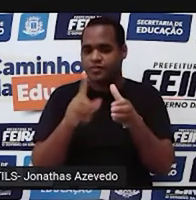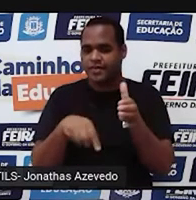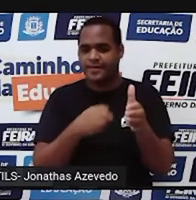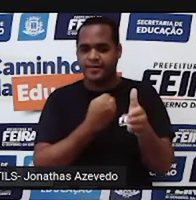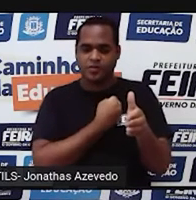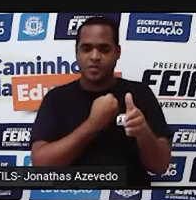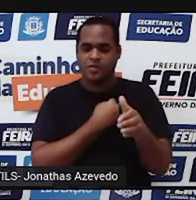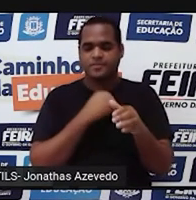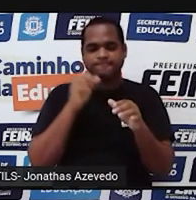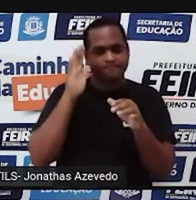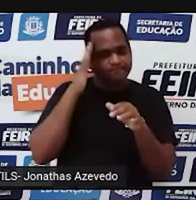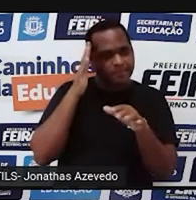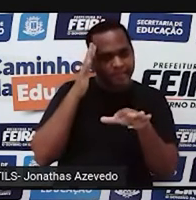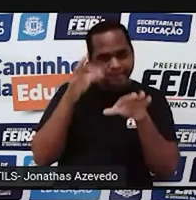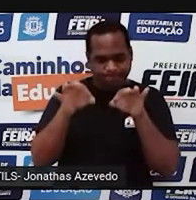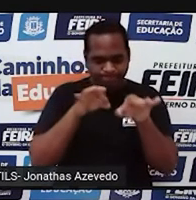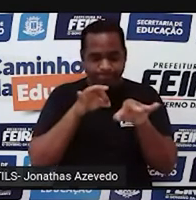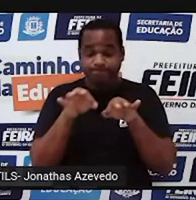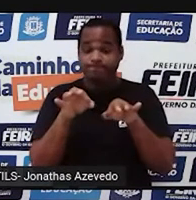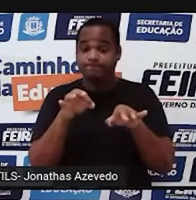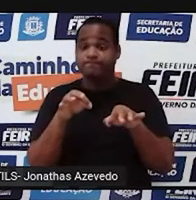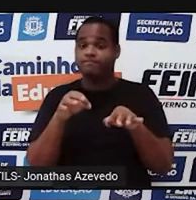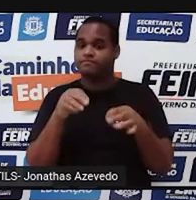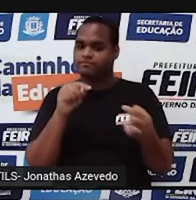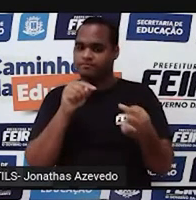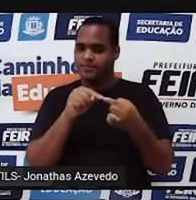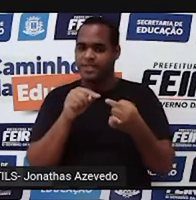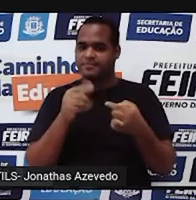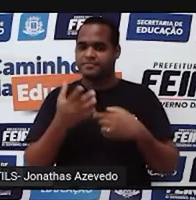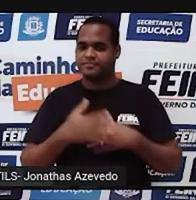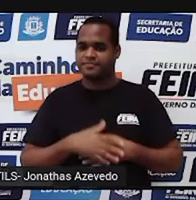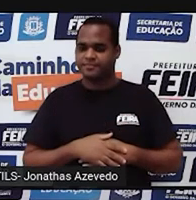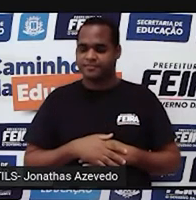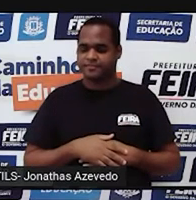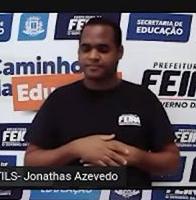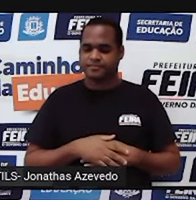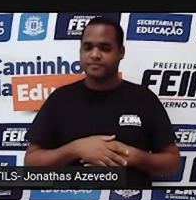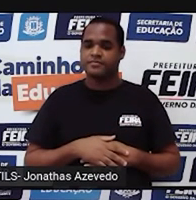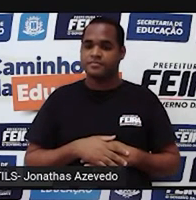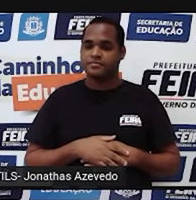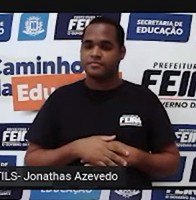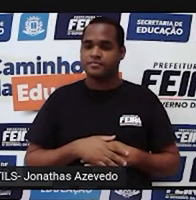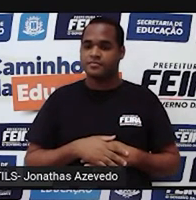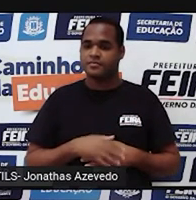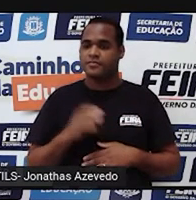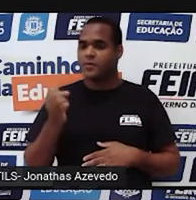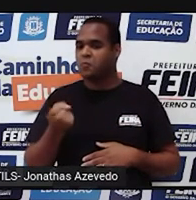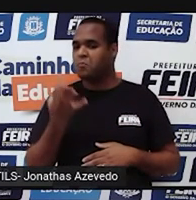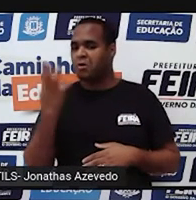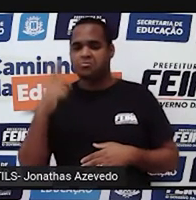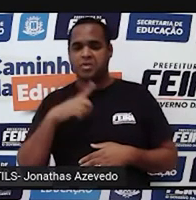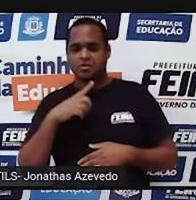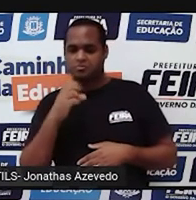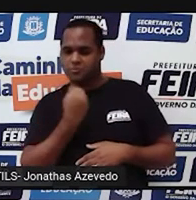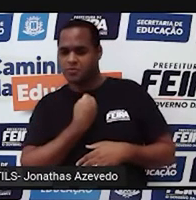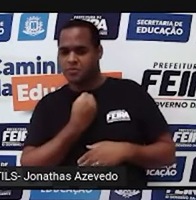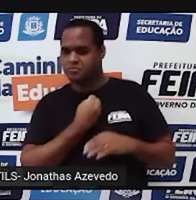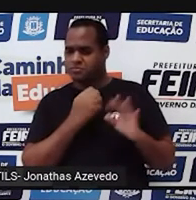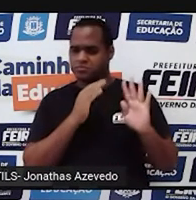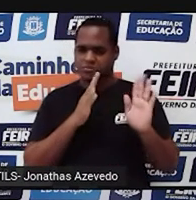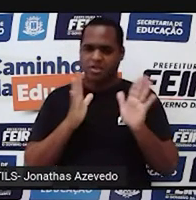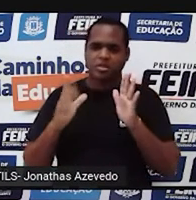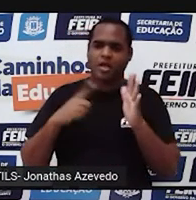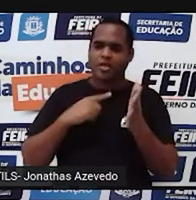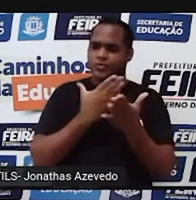dos números racionais, tá bom? E quais são esses números que você já estudou